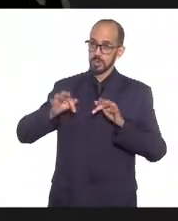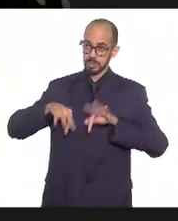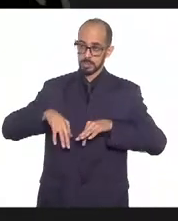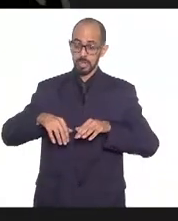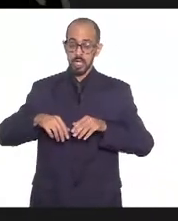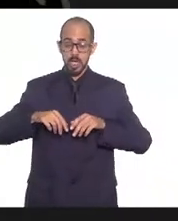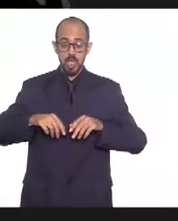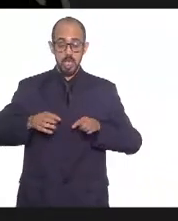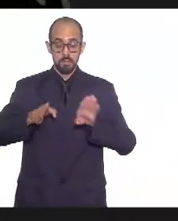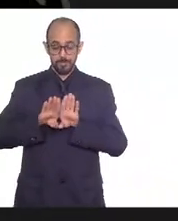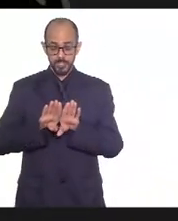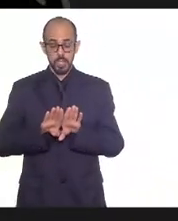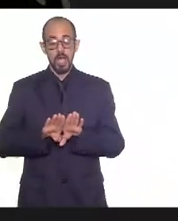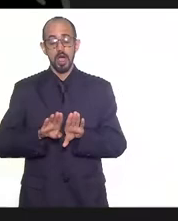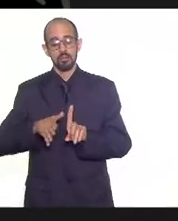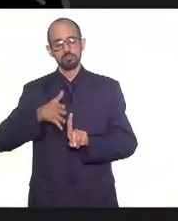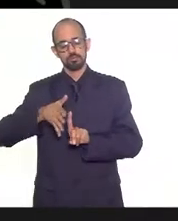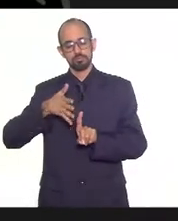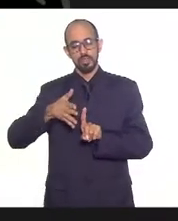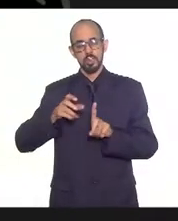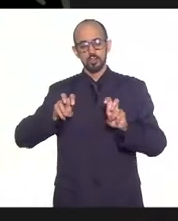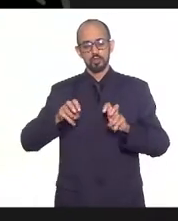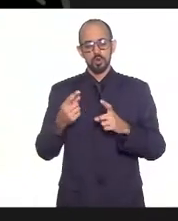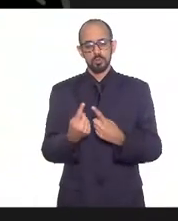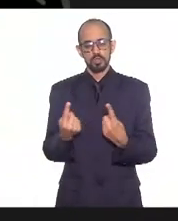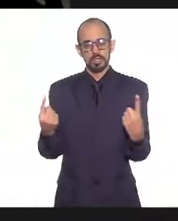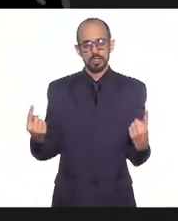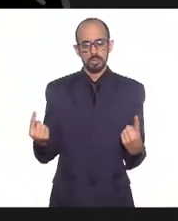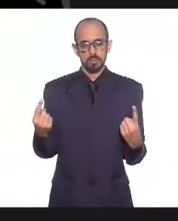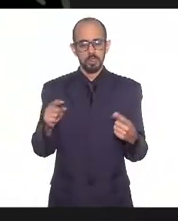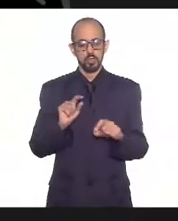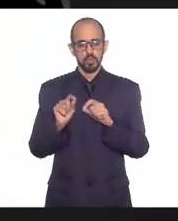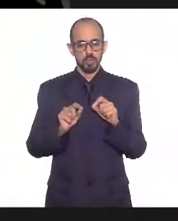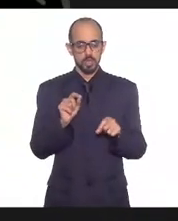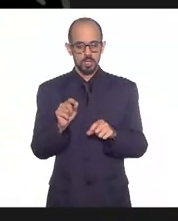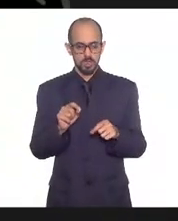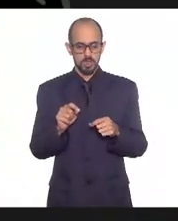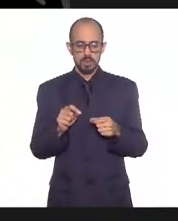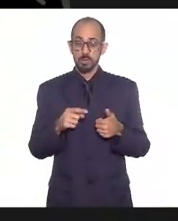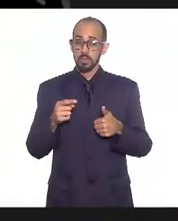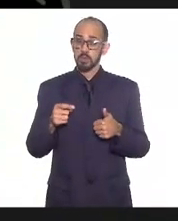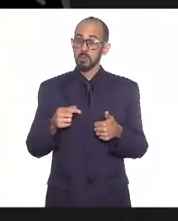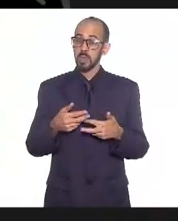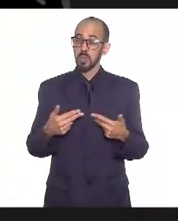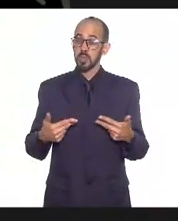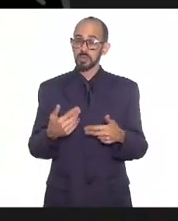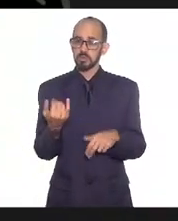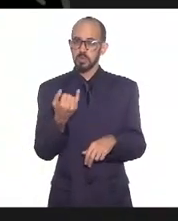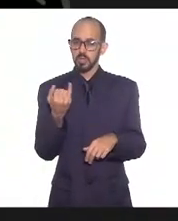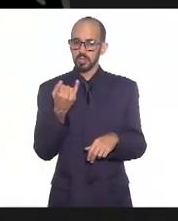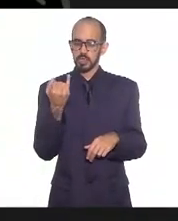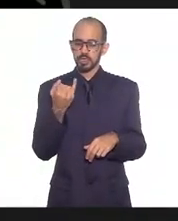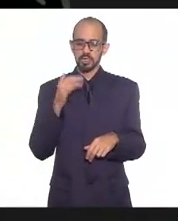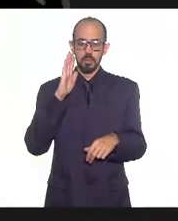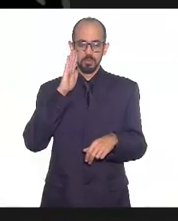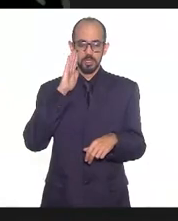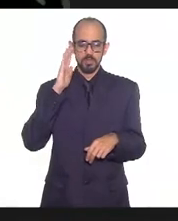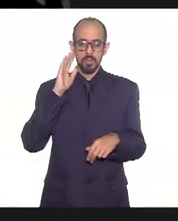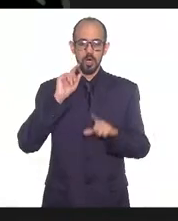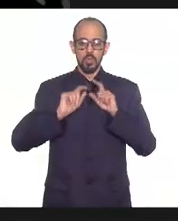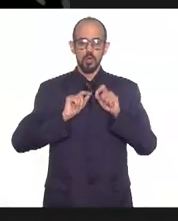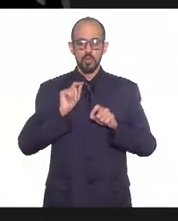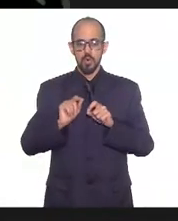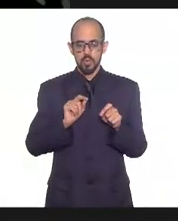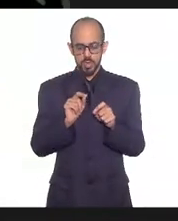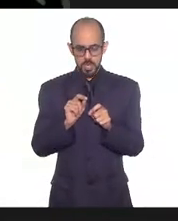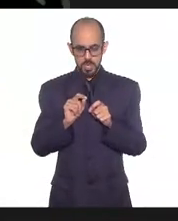do distanciamento, um ponto importantíssimo, principalmente, tendo